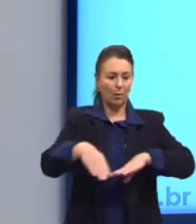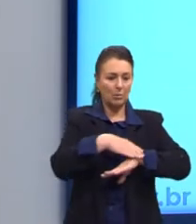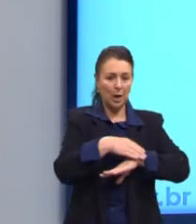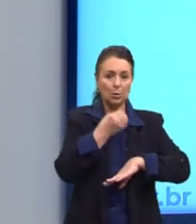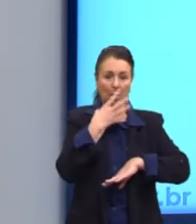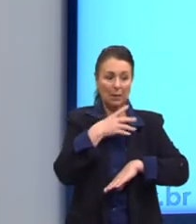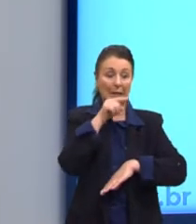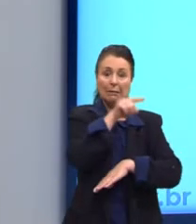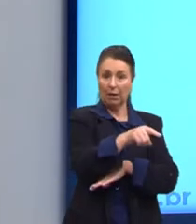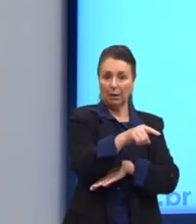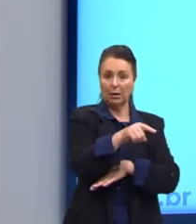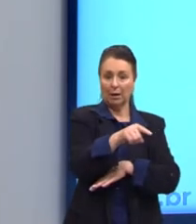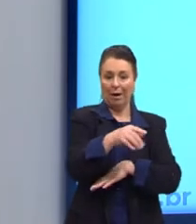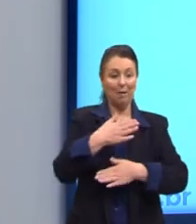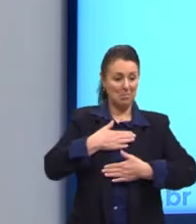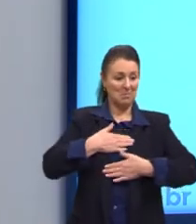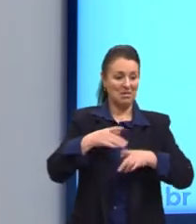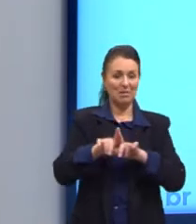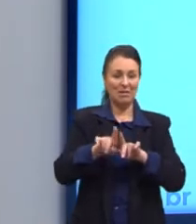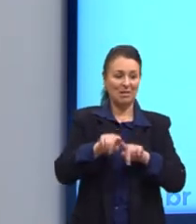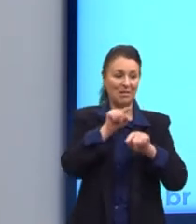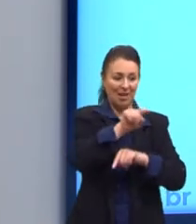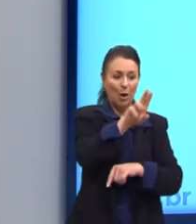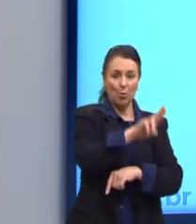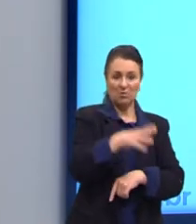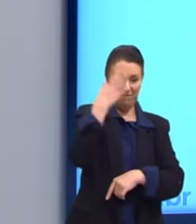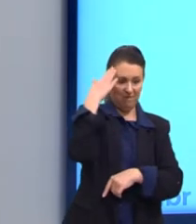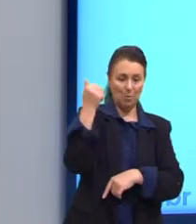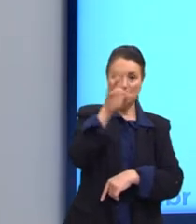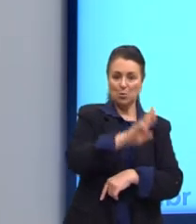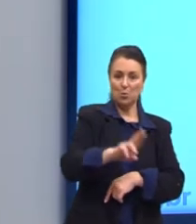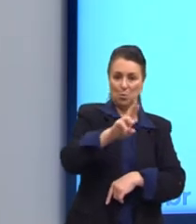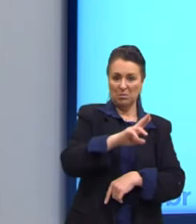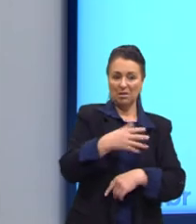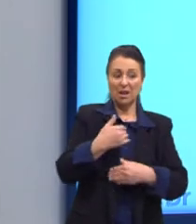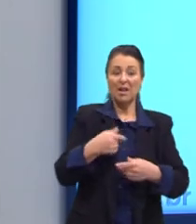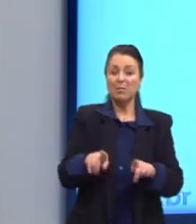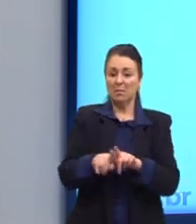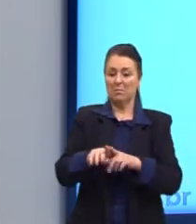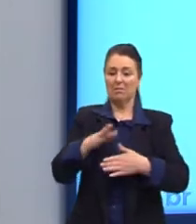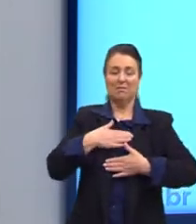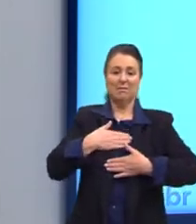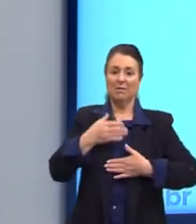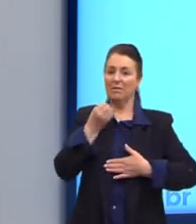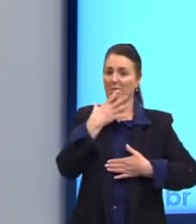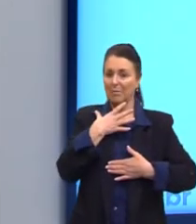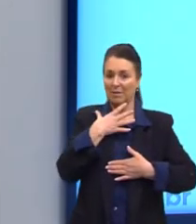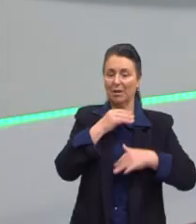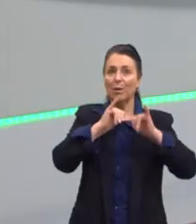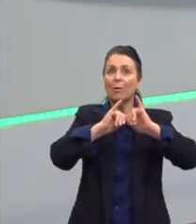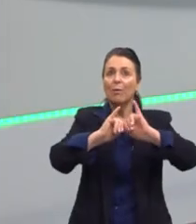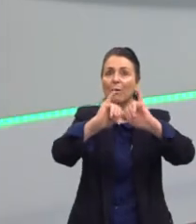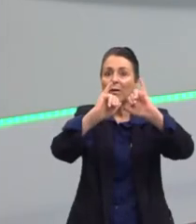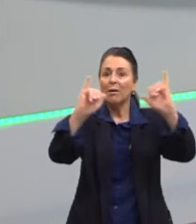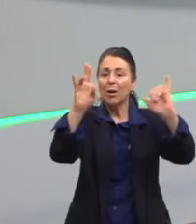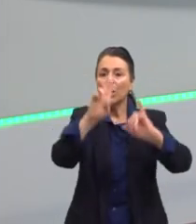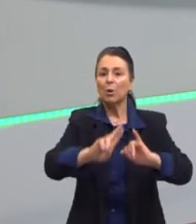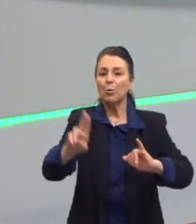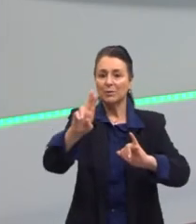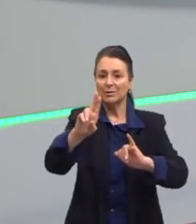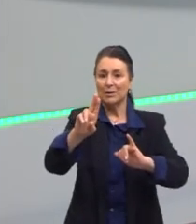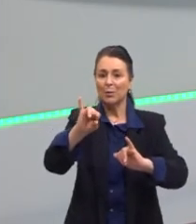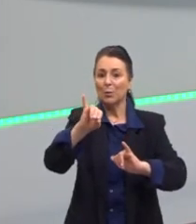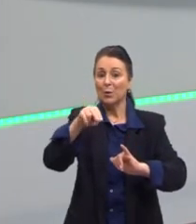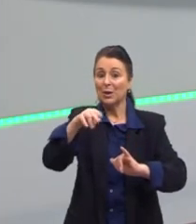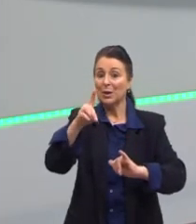bem em alguém famoso, vai ficar bem em você também, etc. e tal. A propaganda se utiliza dessa forma.